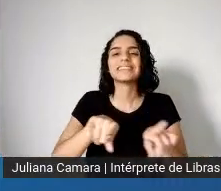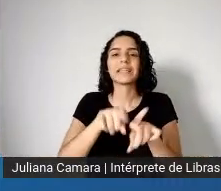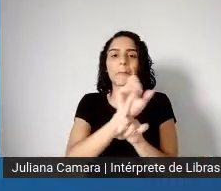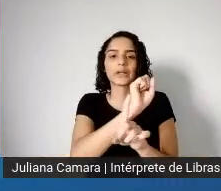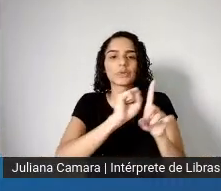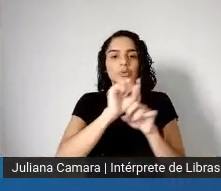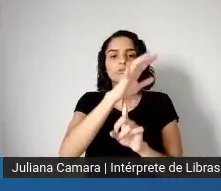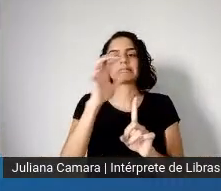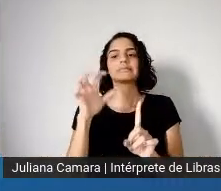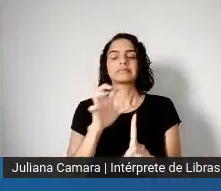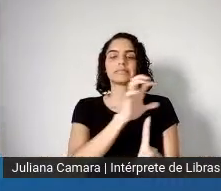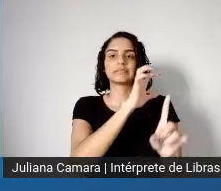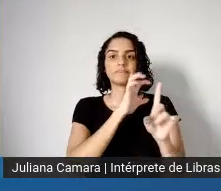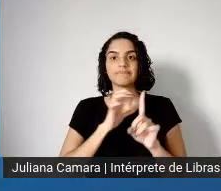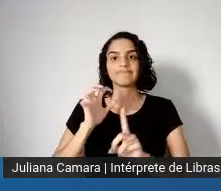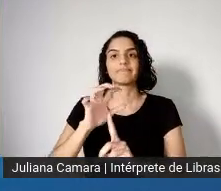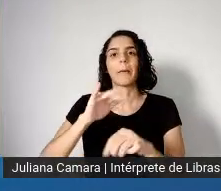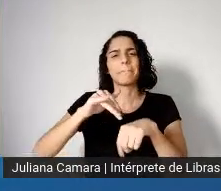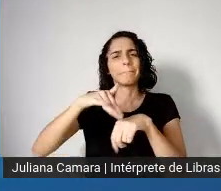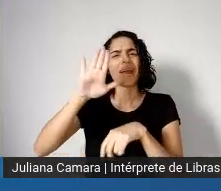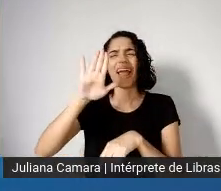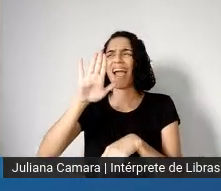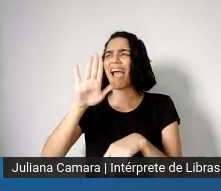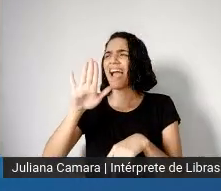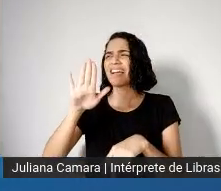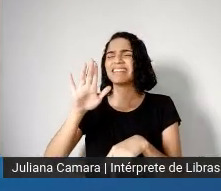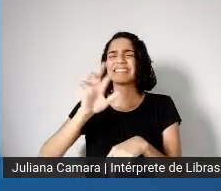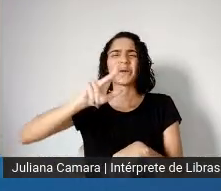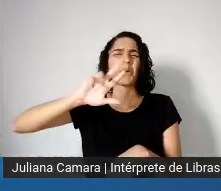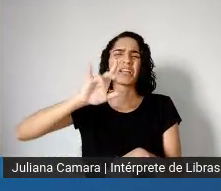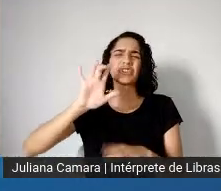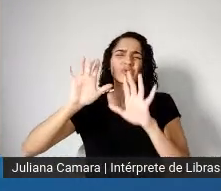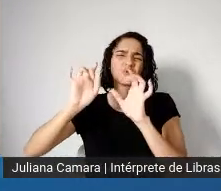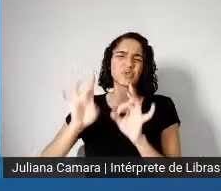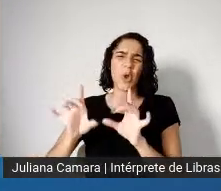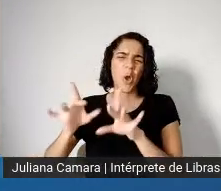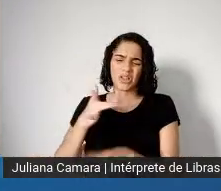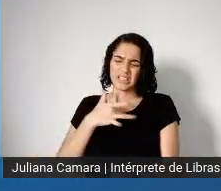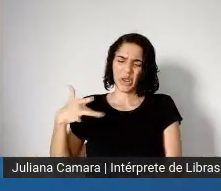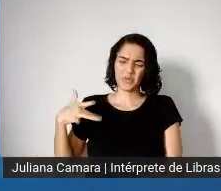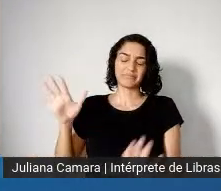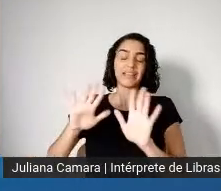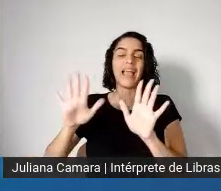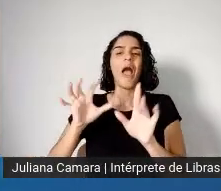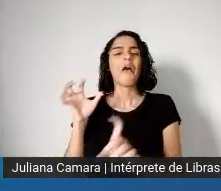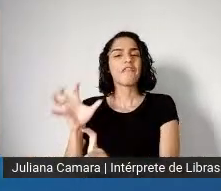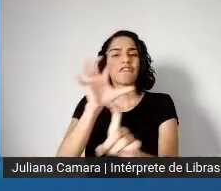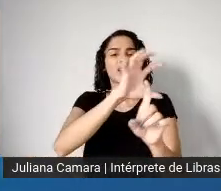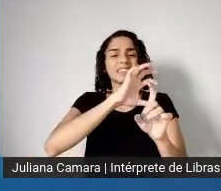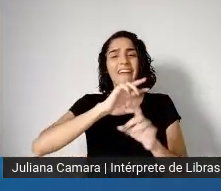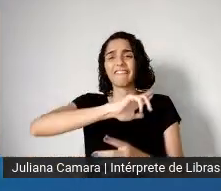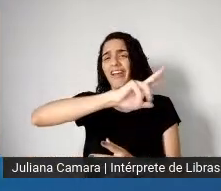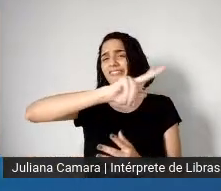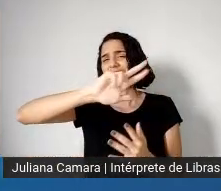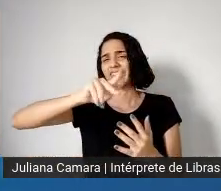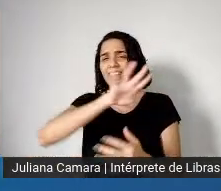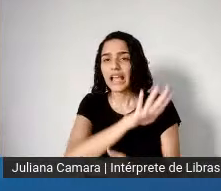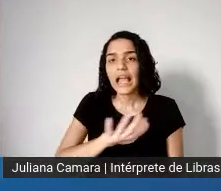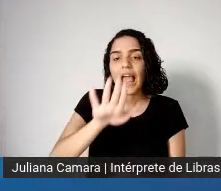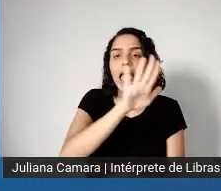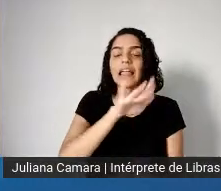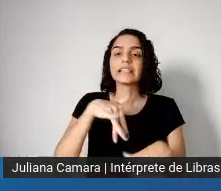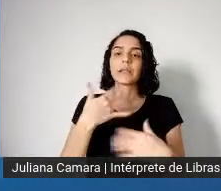que ultrapassam, né, a dimensão de um problema de saúde. Então, ela tem os determinantes, né, complexas, rede